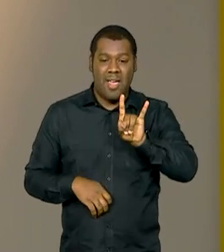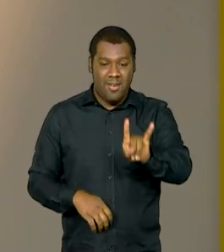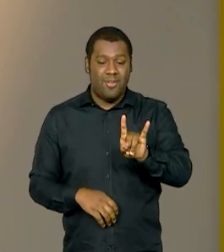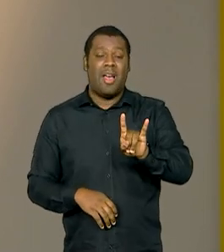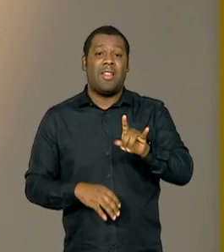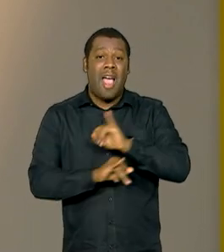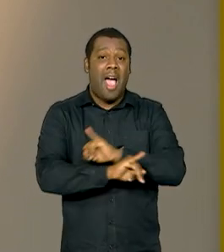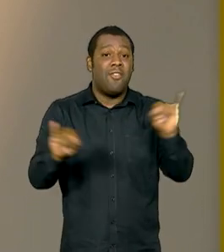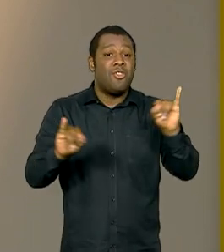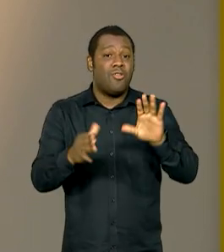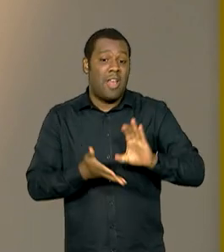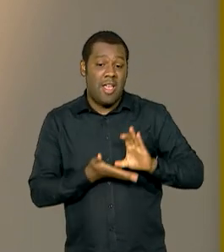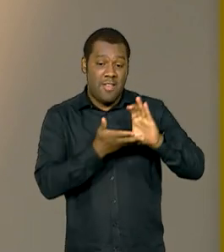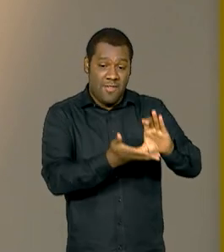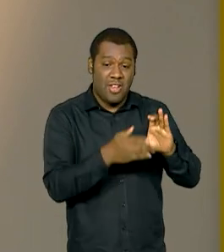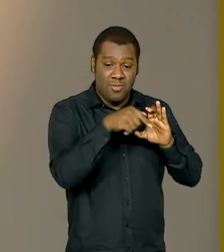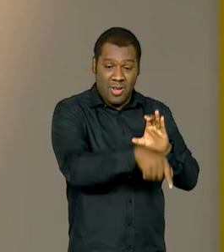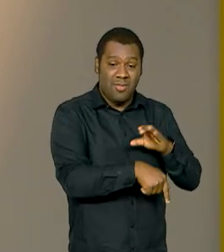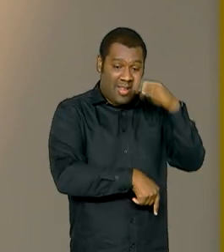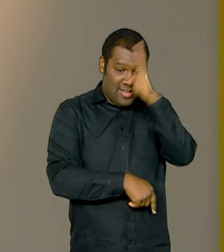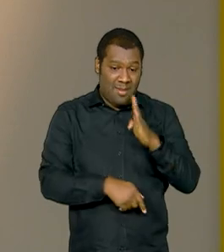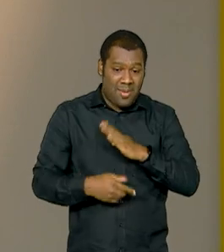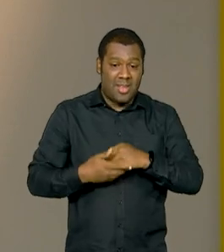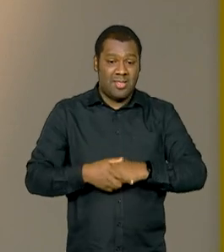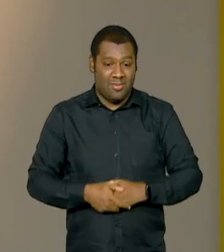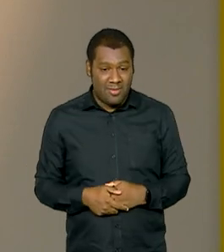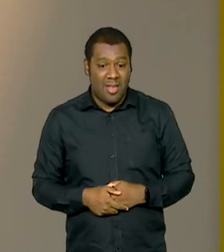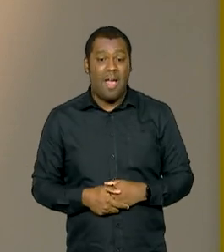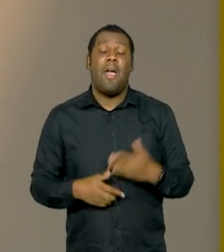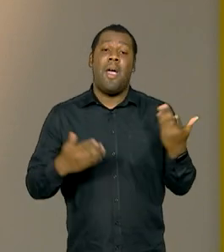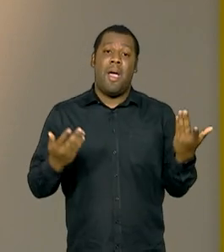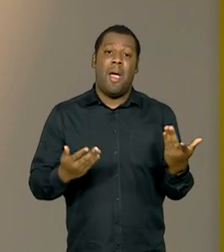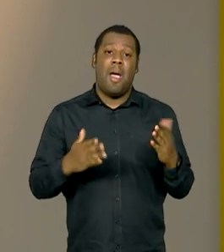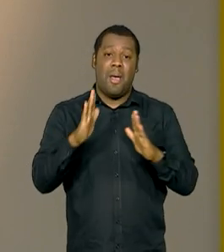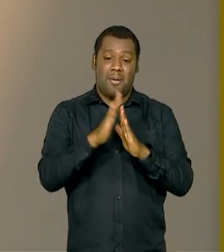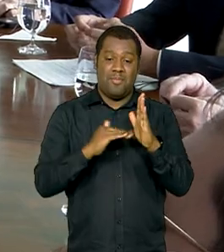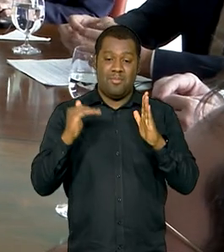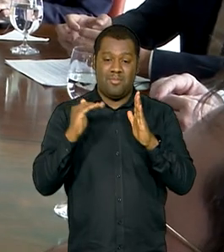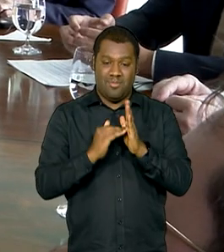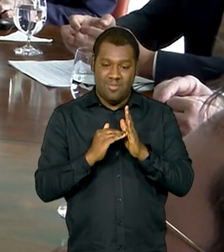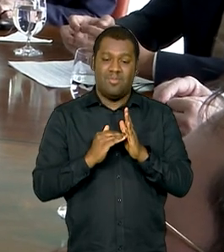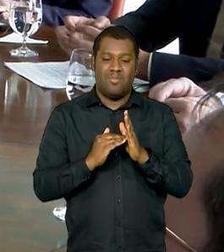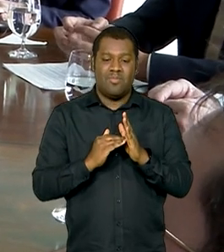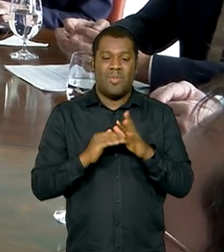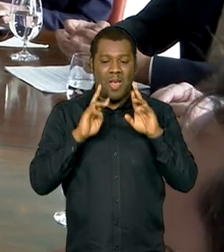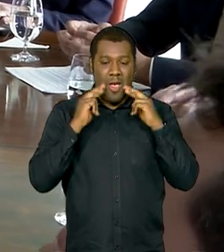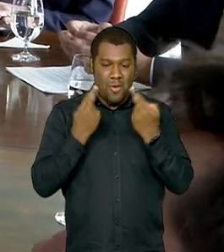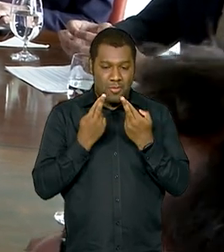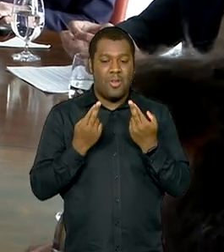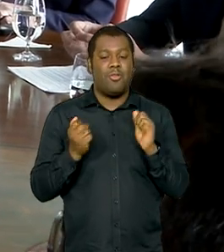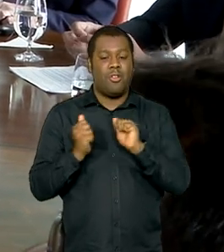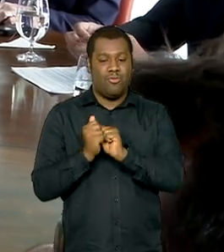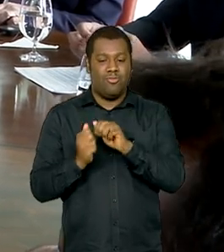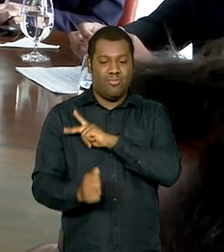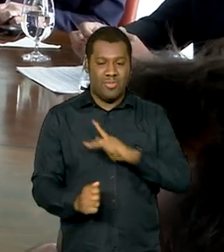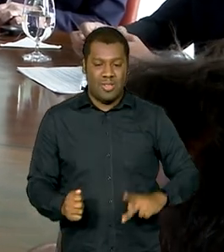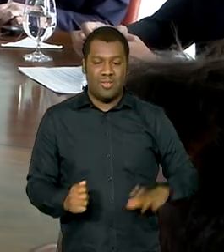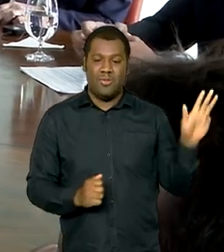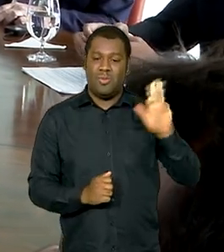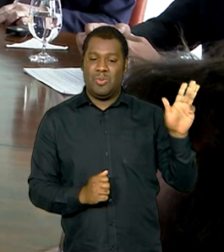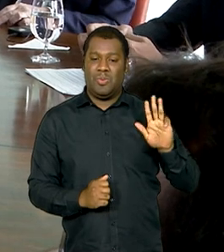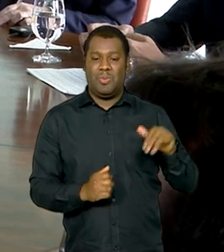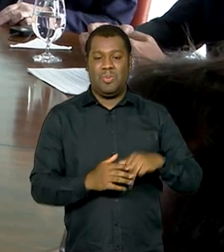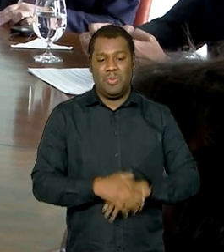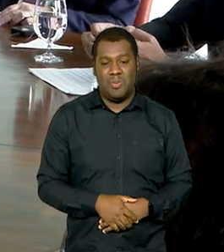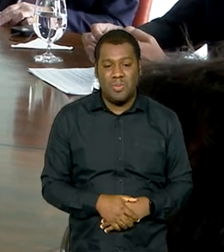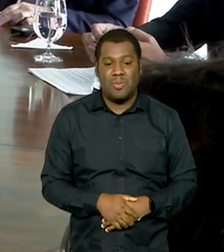Brasil em um encontro com o presidente Lula no Palácio do Planalto. A reunião no Palácio do Planalto contou com